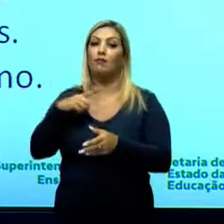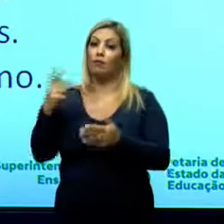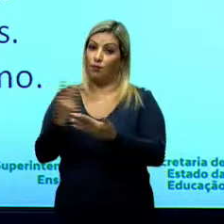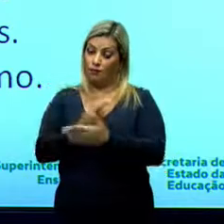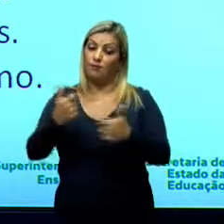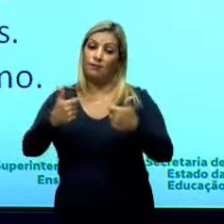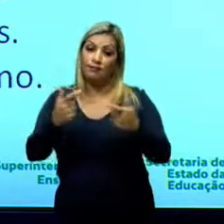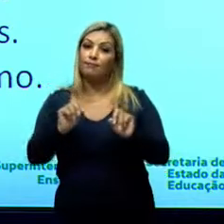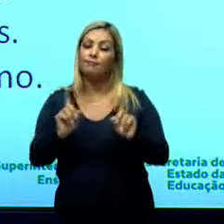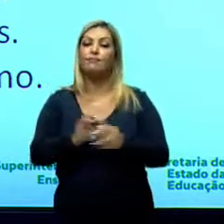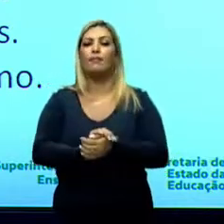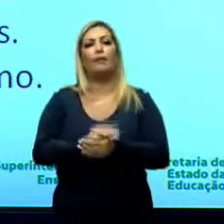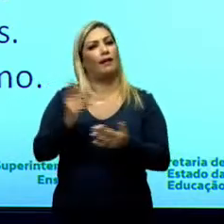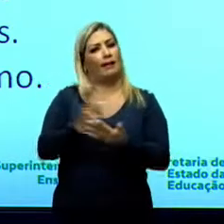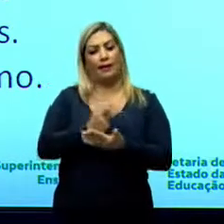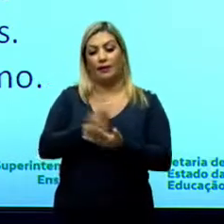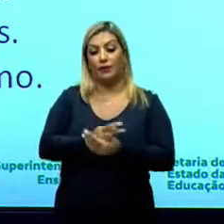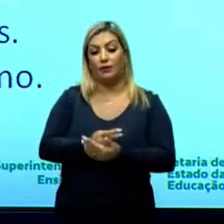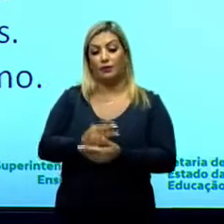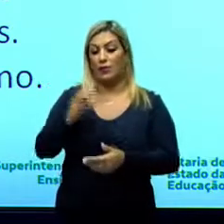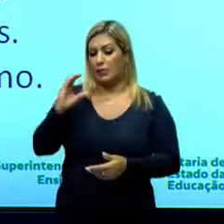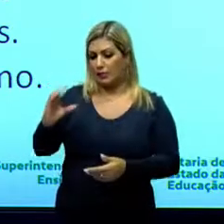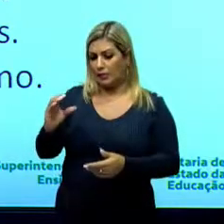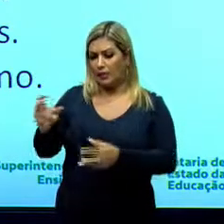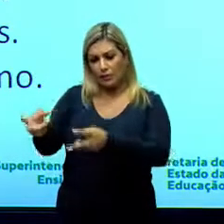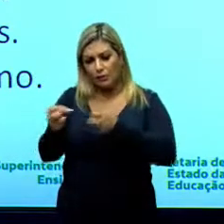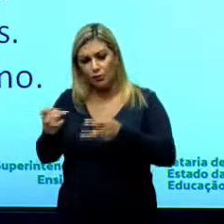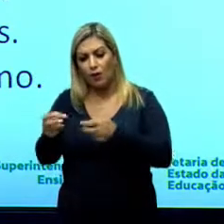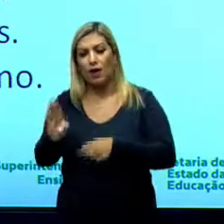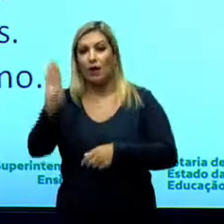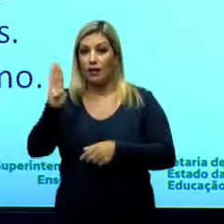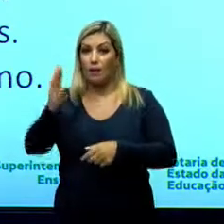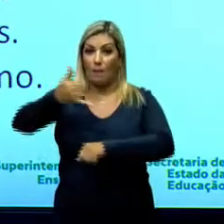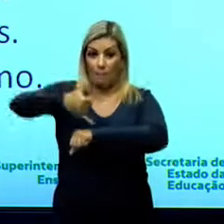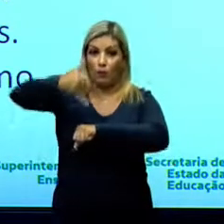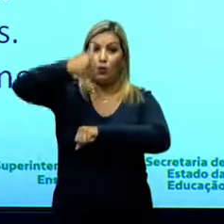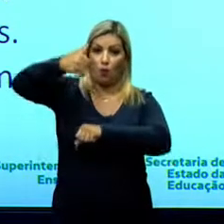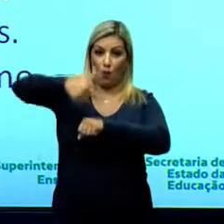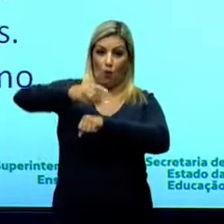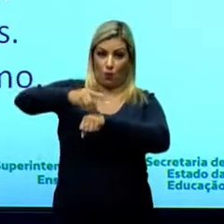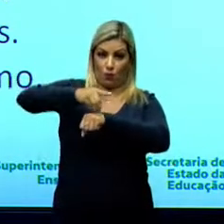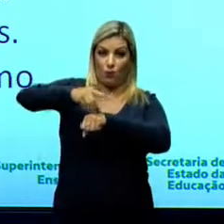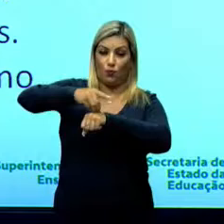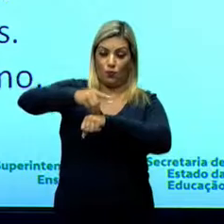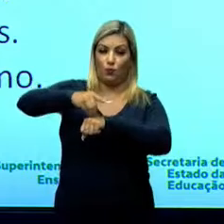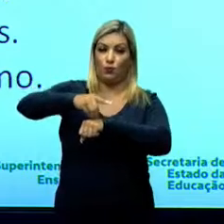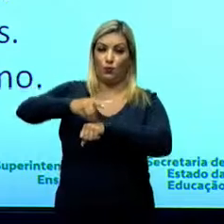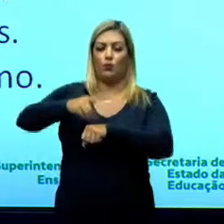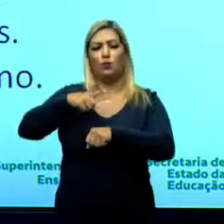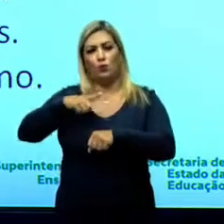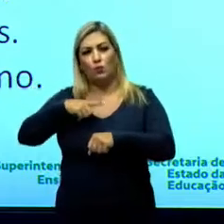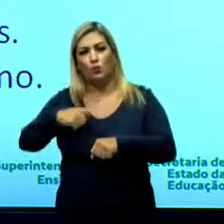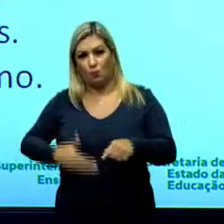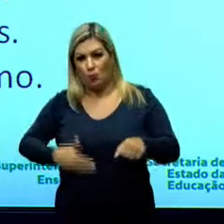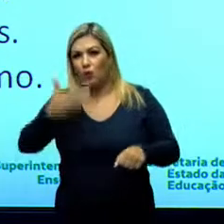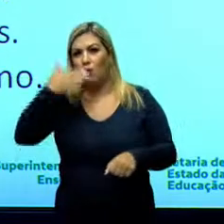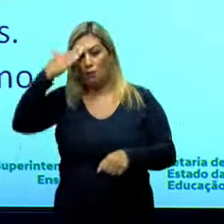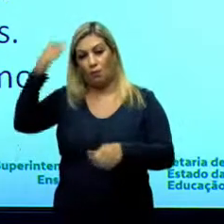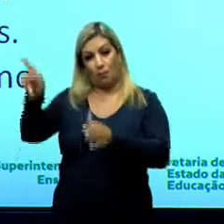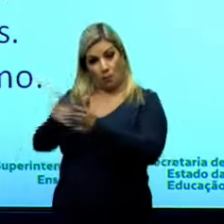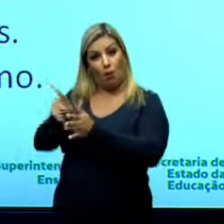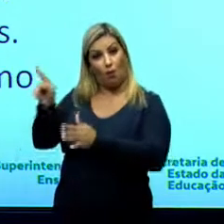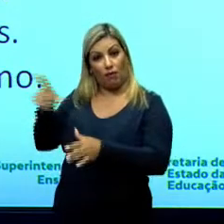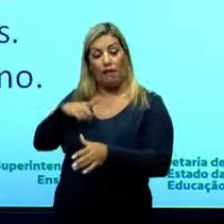guerra. Então, errada. Letra C, explorar reservas petrolíferas. A região do Oriente Médio, não só esse trecho aí